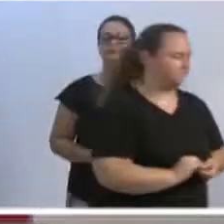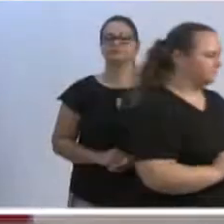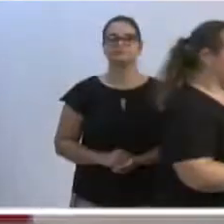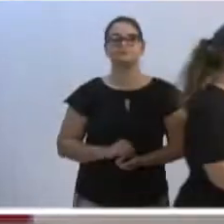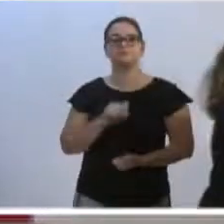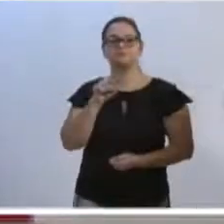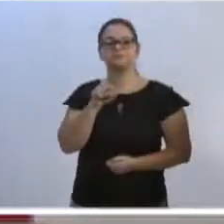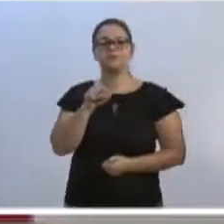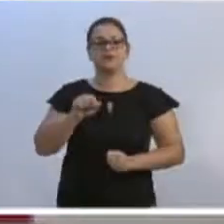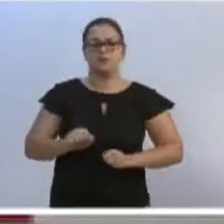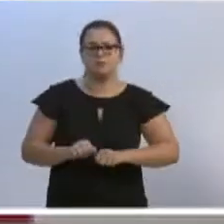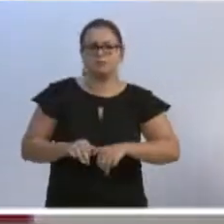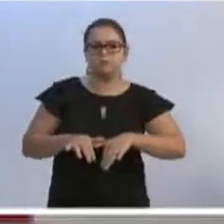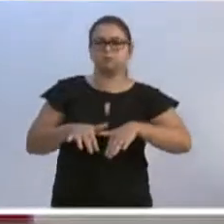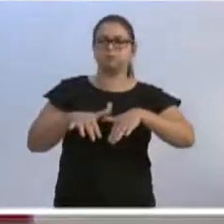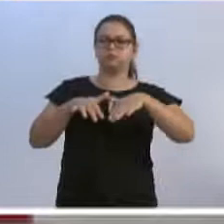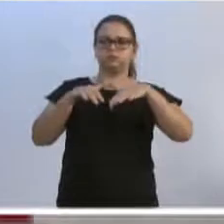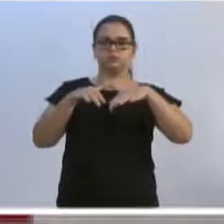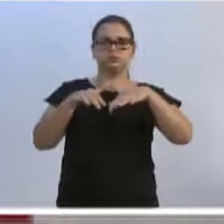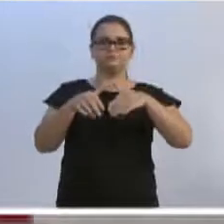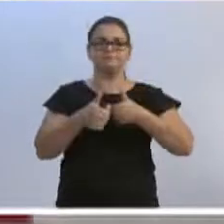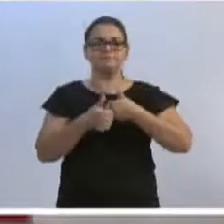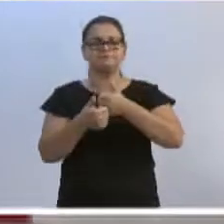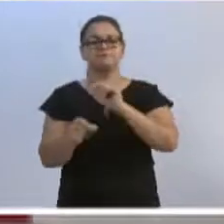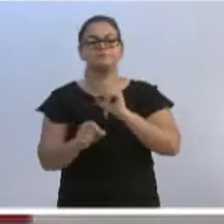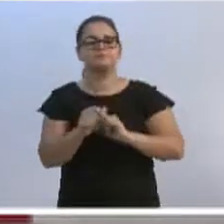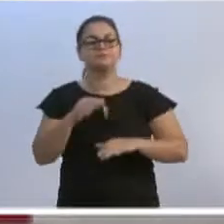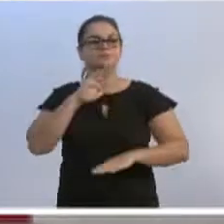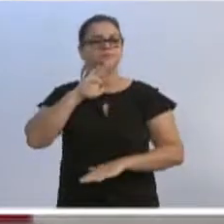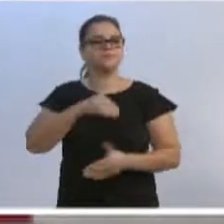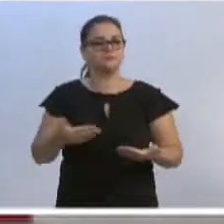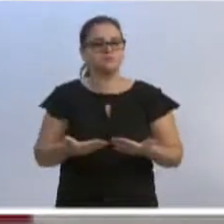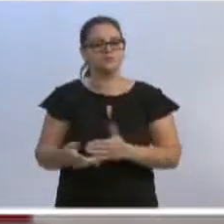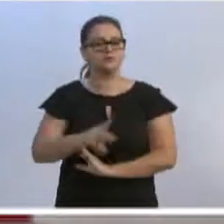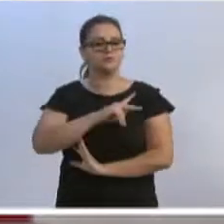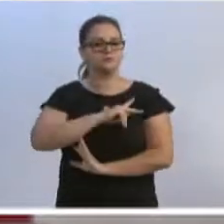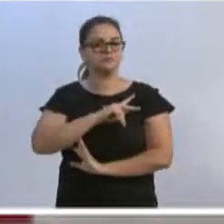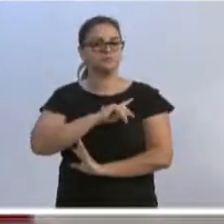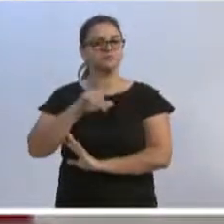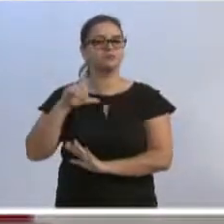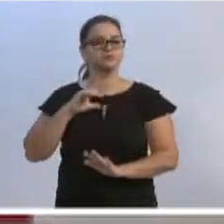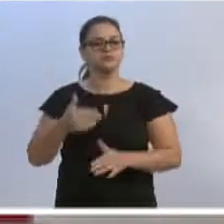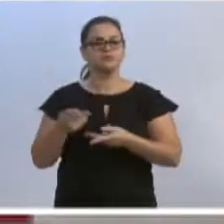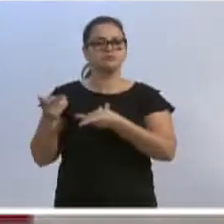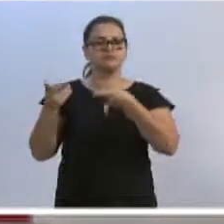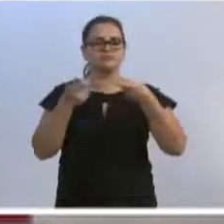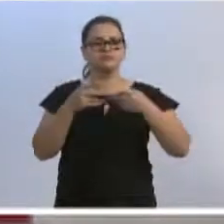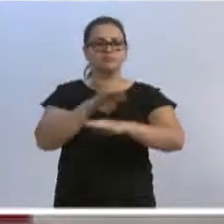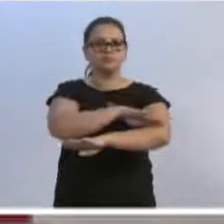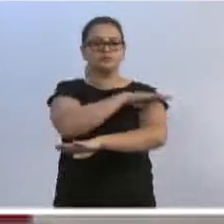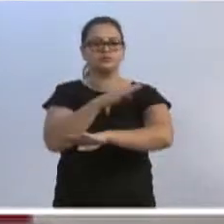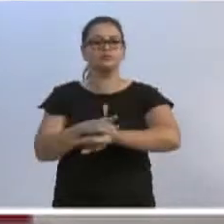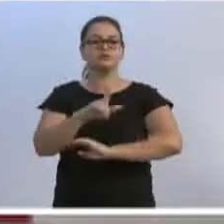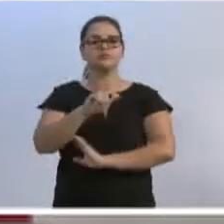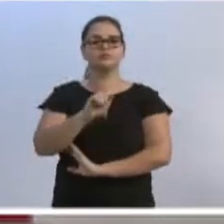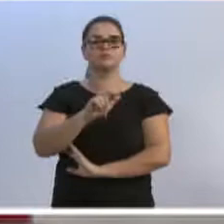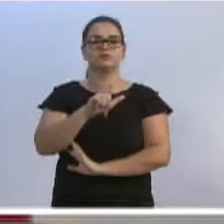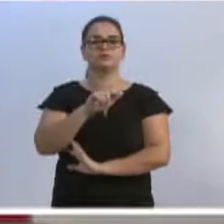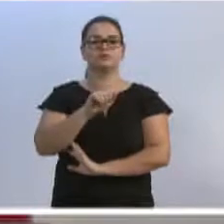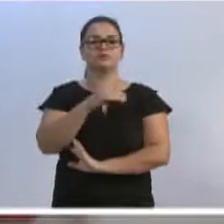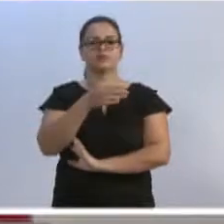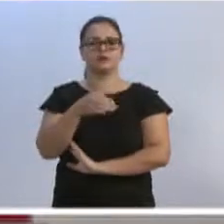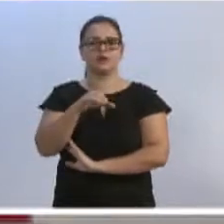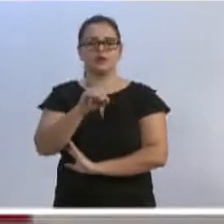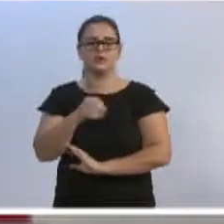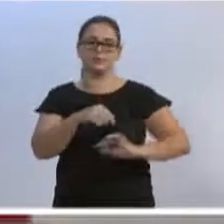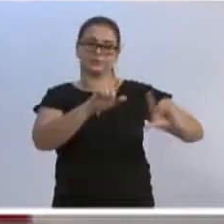com essas enxurradas. Dando sequência na tarde de hoje, senhor presidente, estive visitando o ginásio do Galegão na manhã de hoje. Se puder